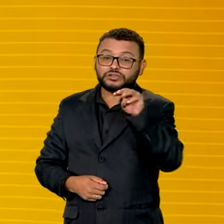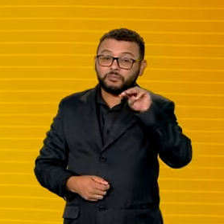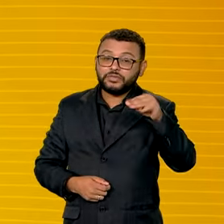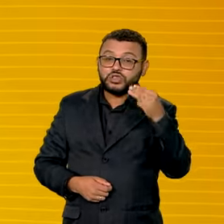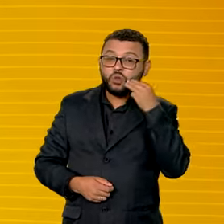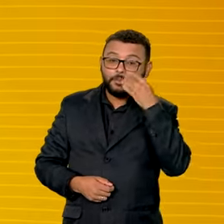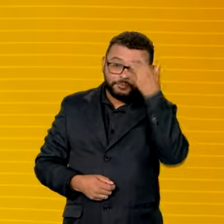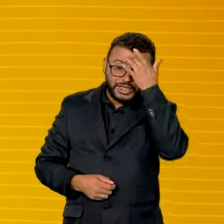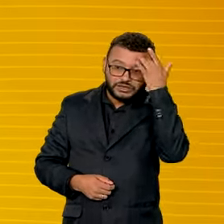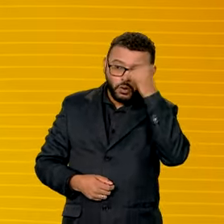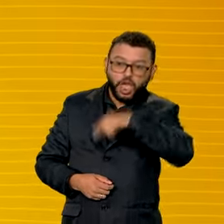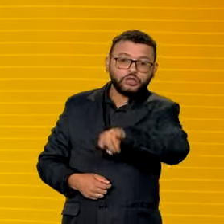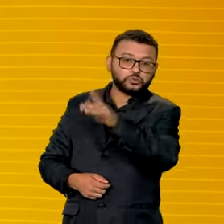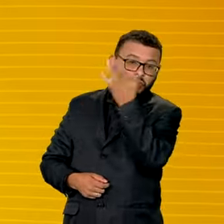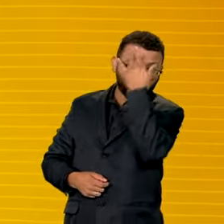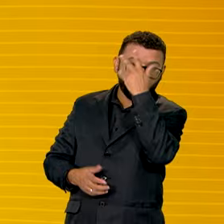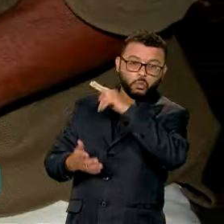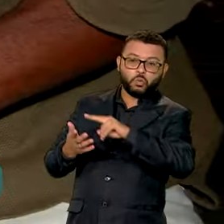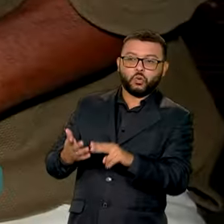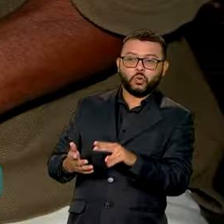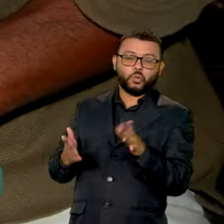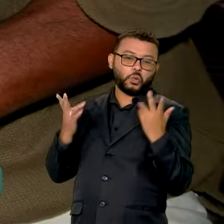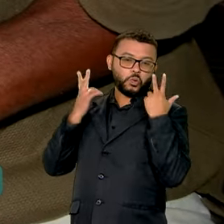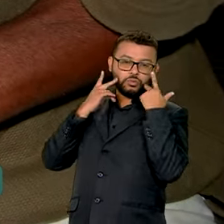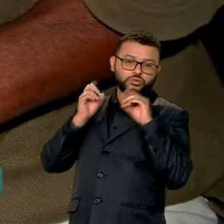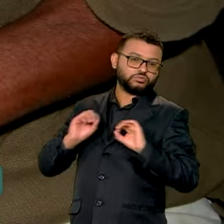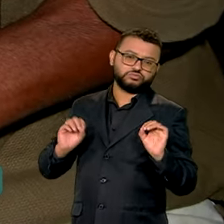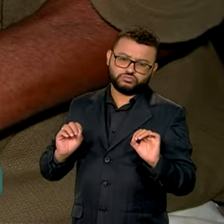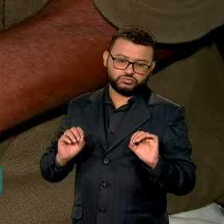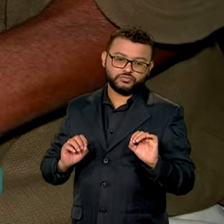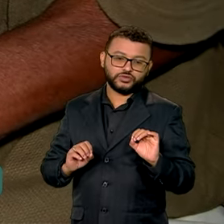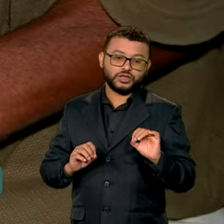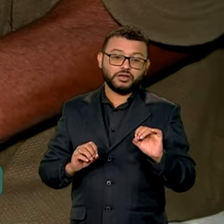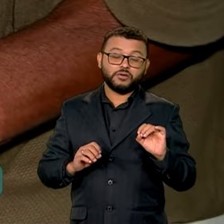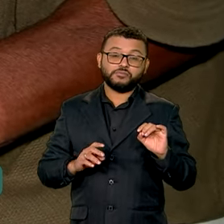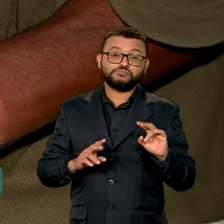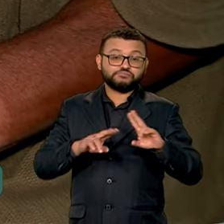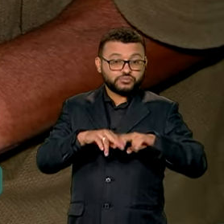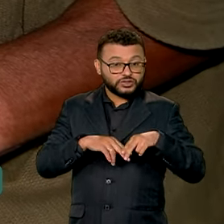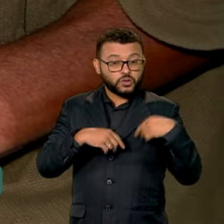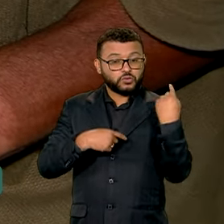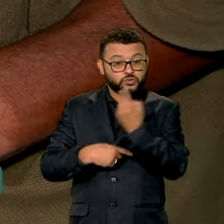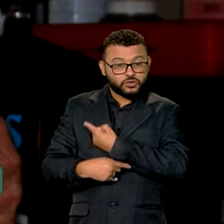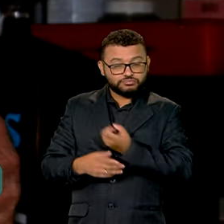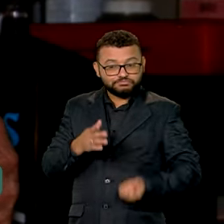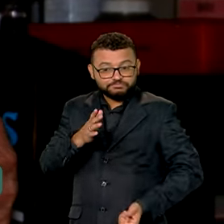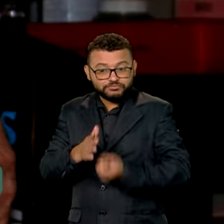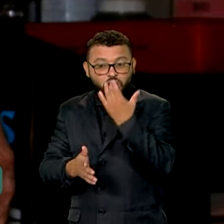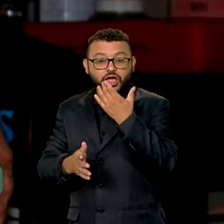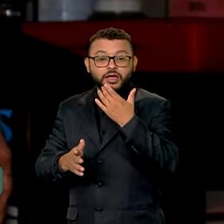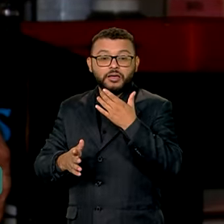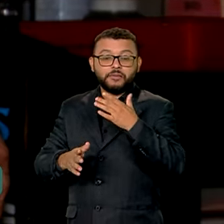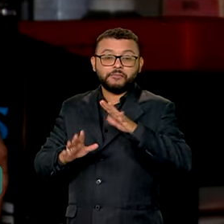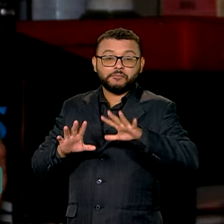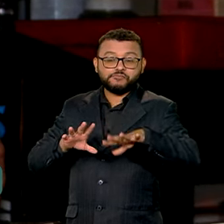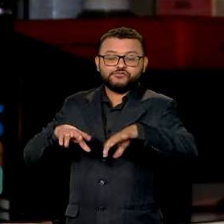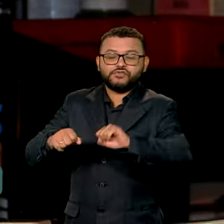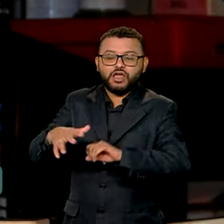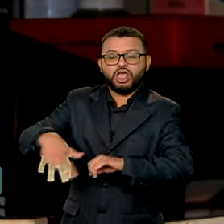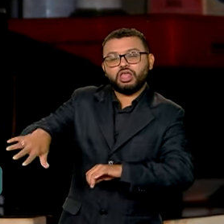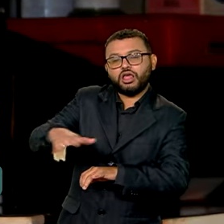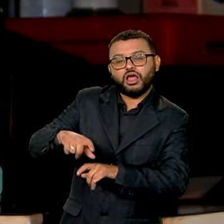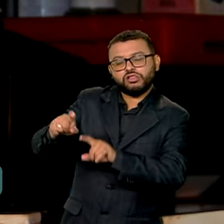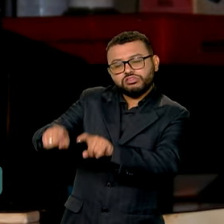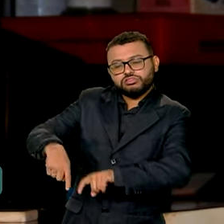de pessoas não alfabetizadas. Para alcançar o público não alfabetizado, que vive em assentamentos